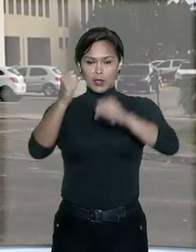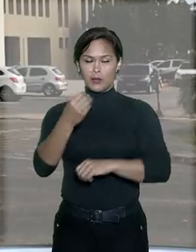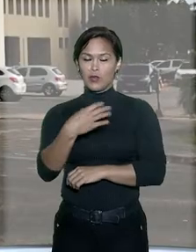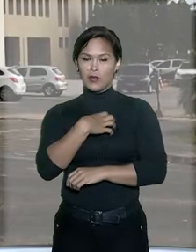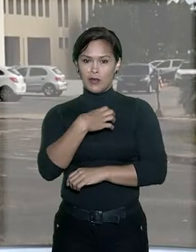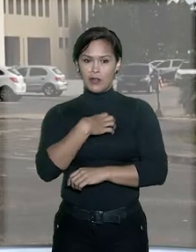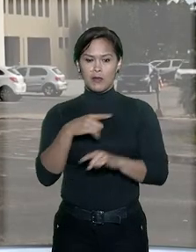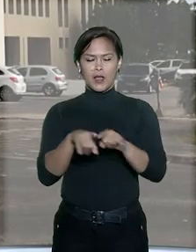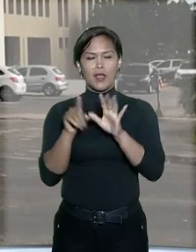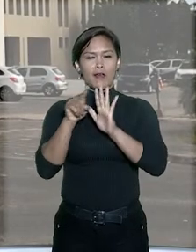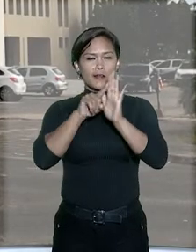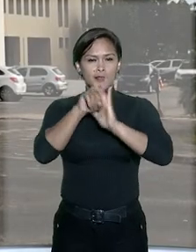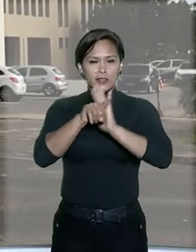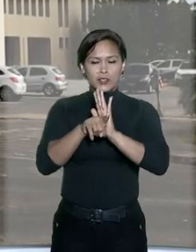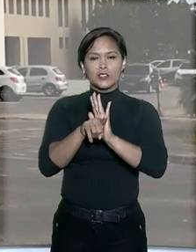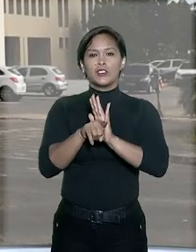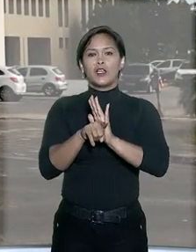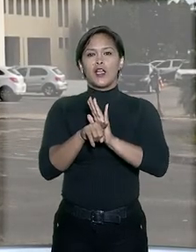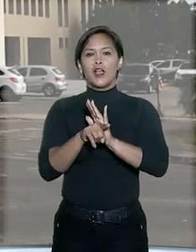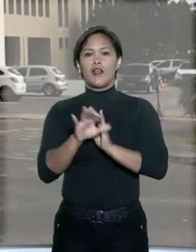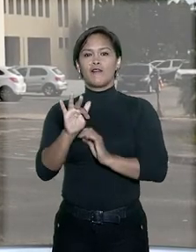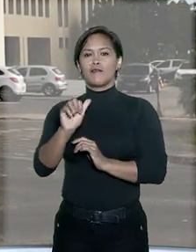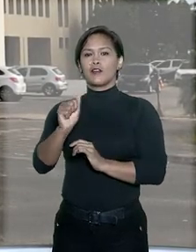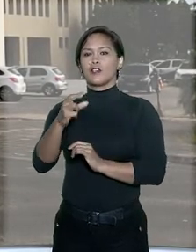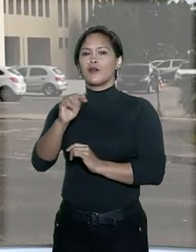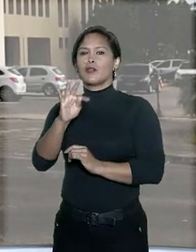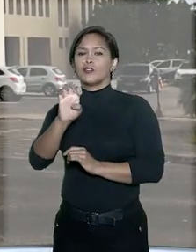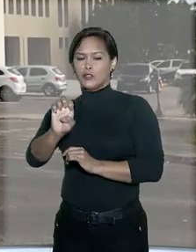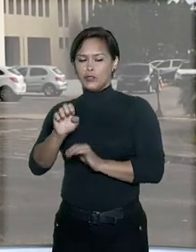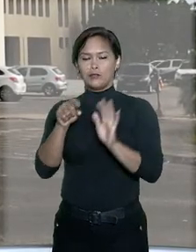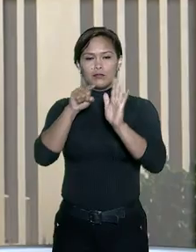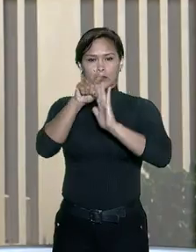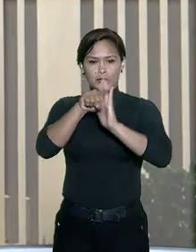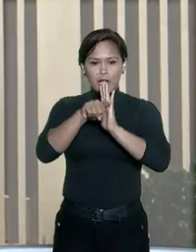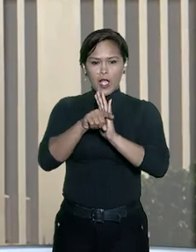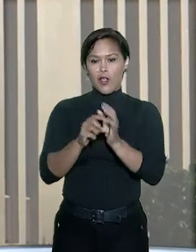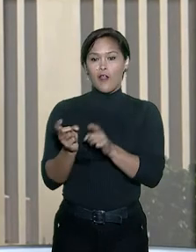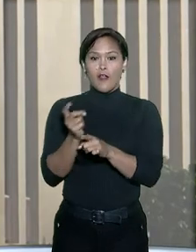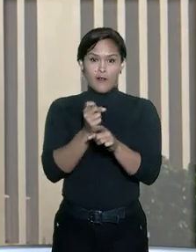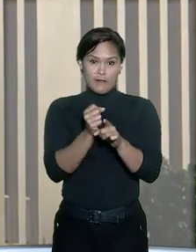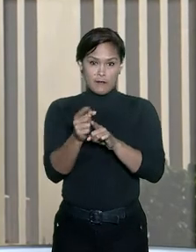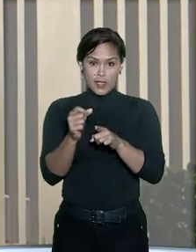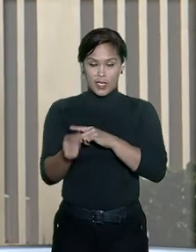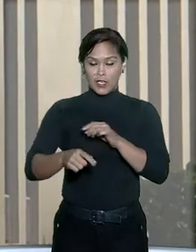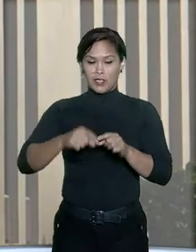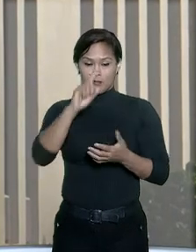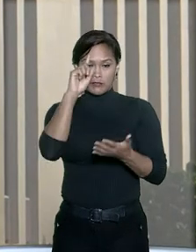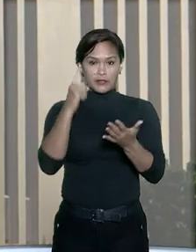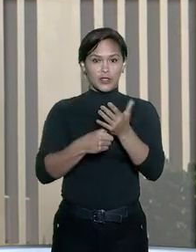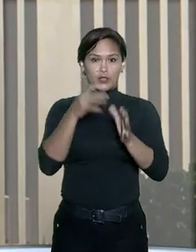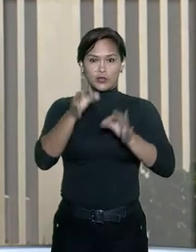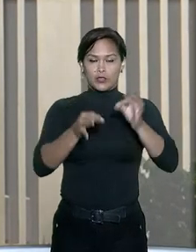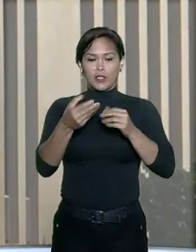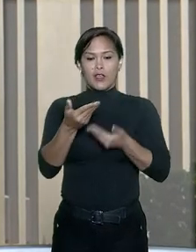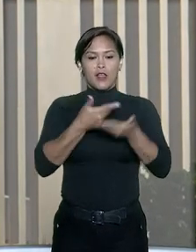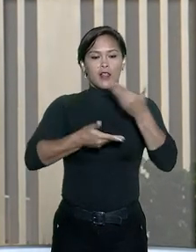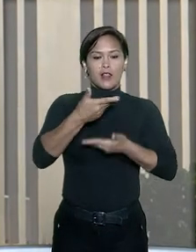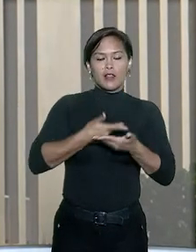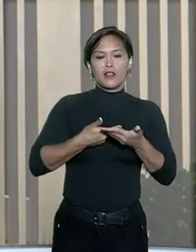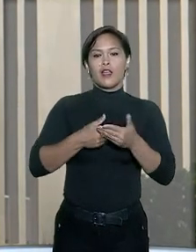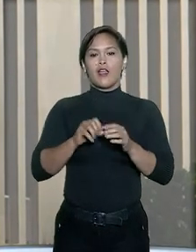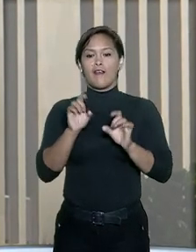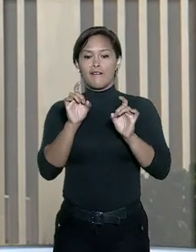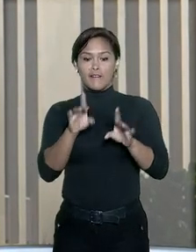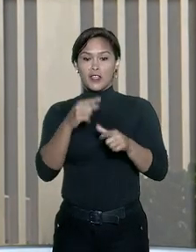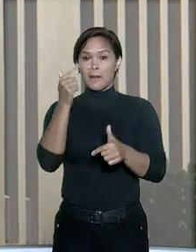investigados na Operação Faroeste, que apura esquema de venda de decisões judiciais relacionado à grilagem de